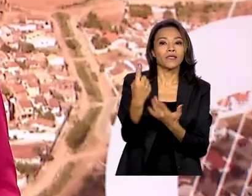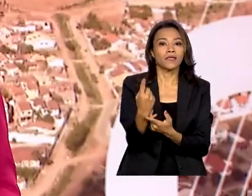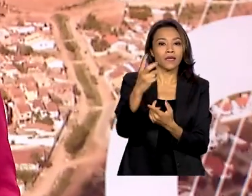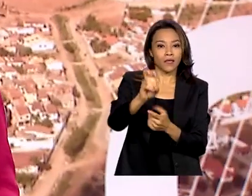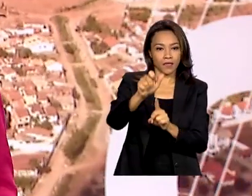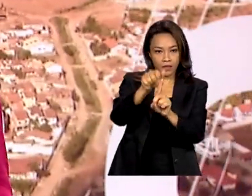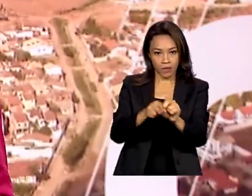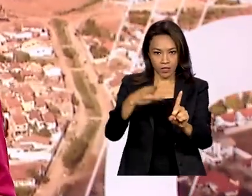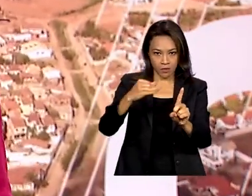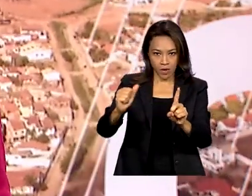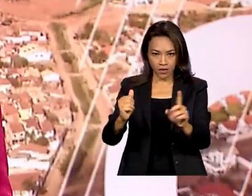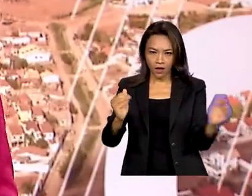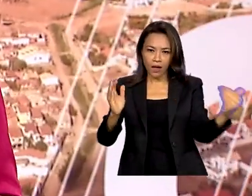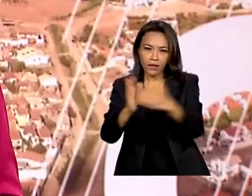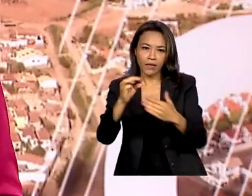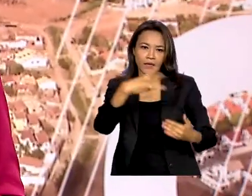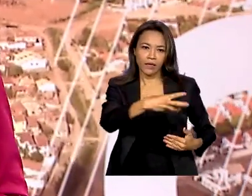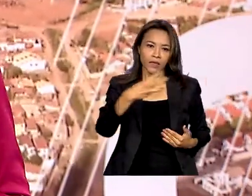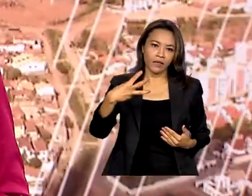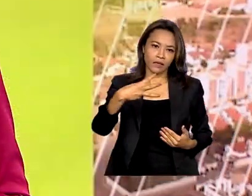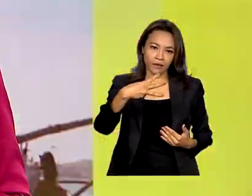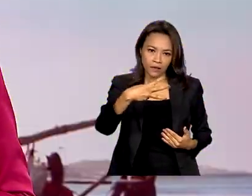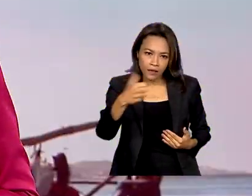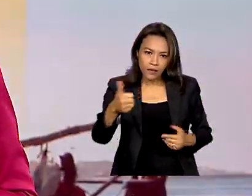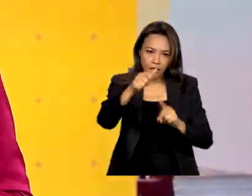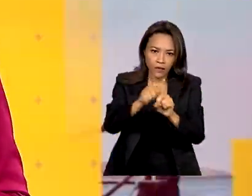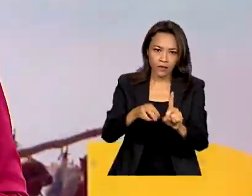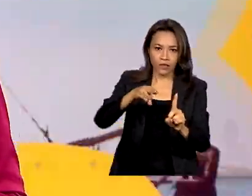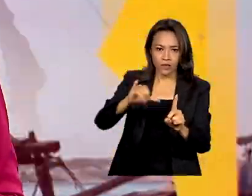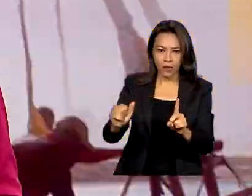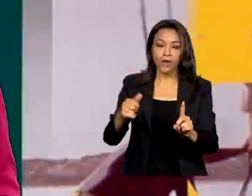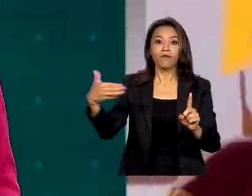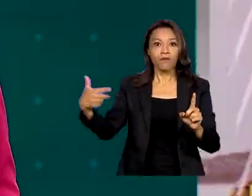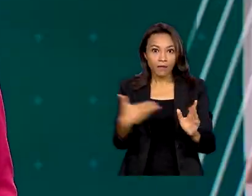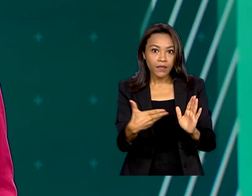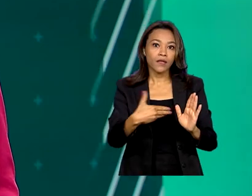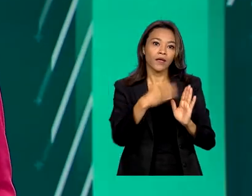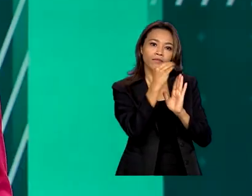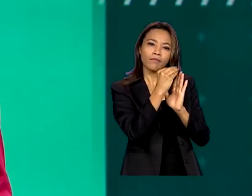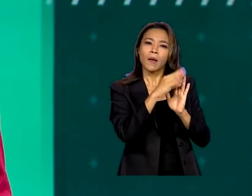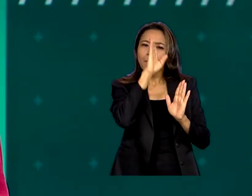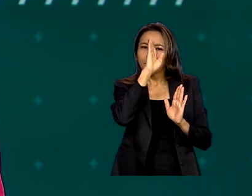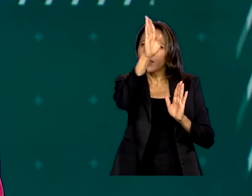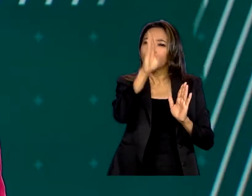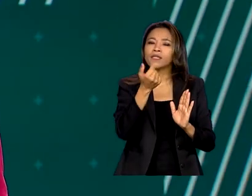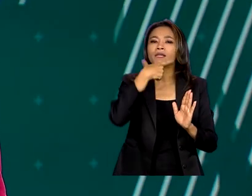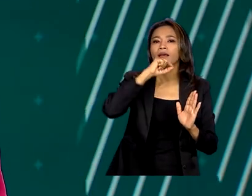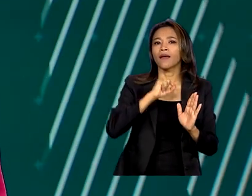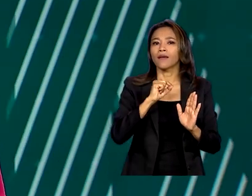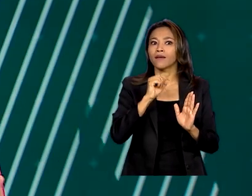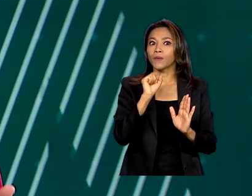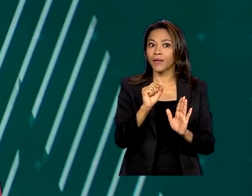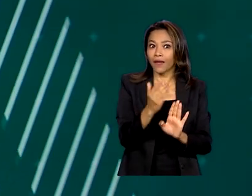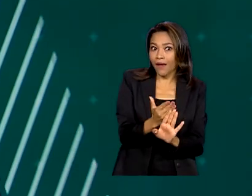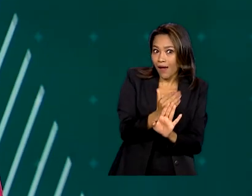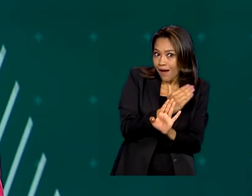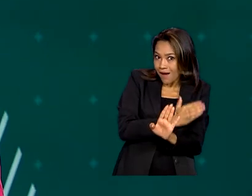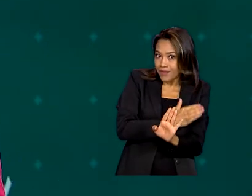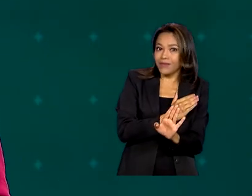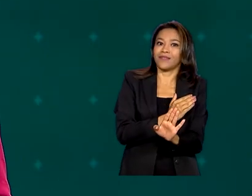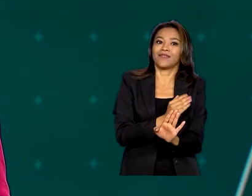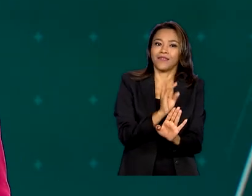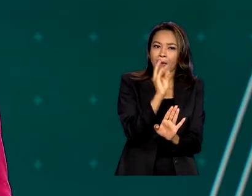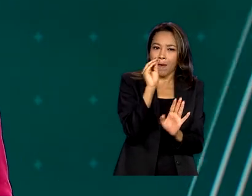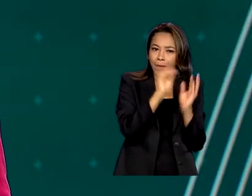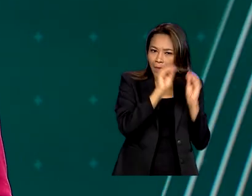31 de maio. E neste ano terão prioridade na restituição os contribuintes que fizerem a declaração pré-preenchida e